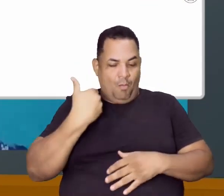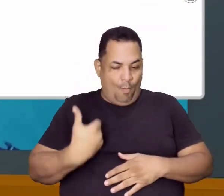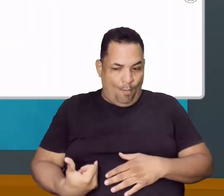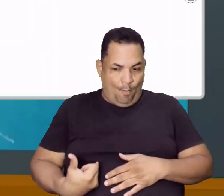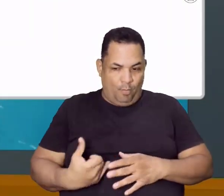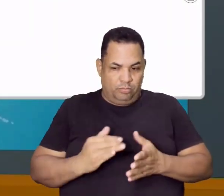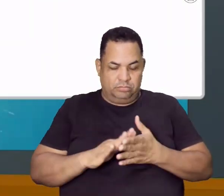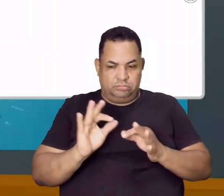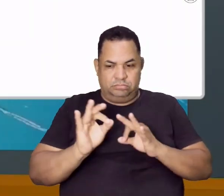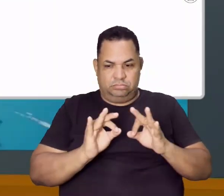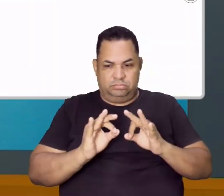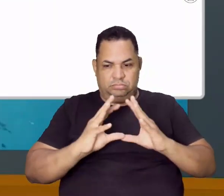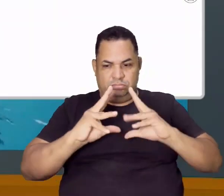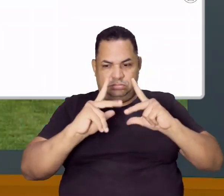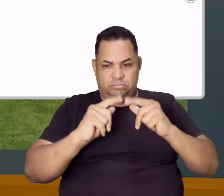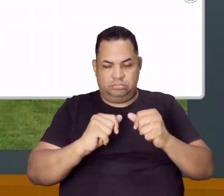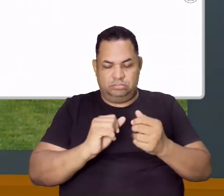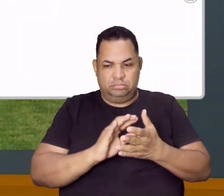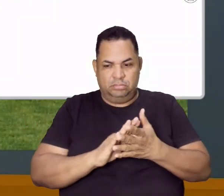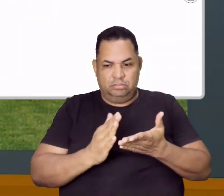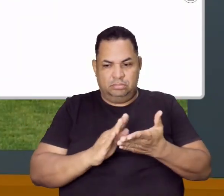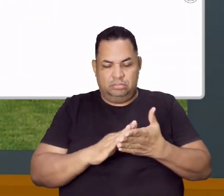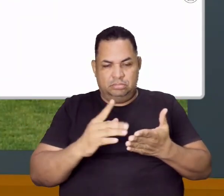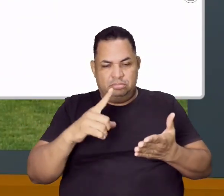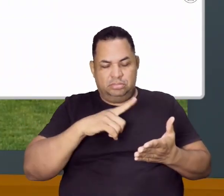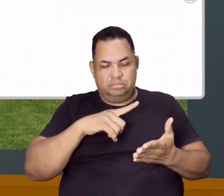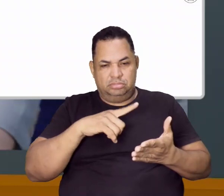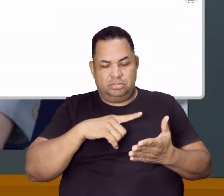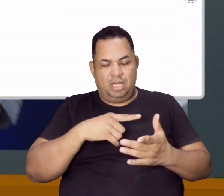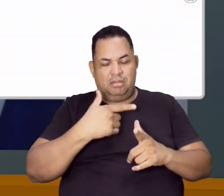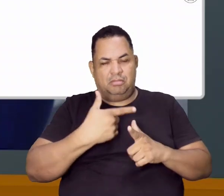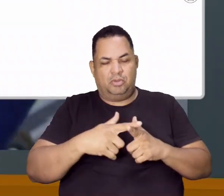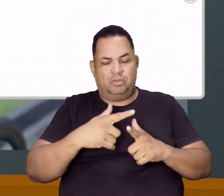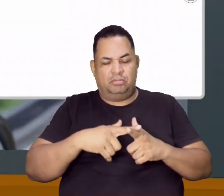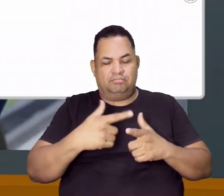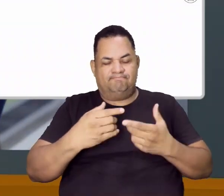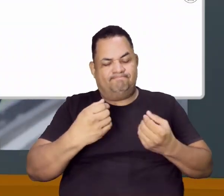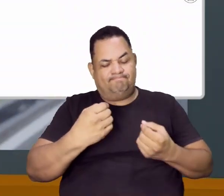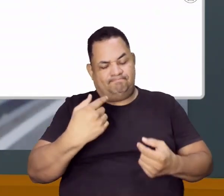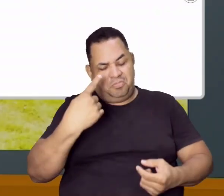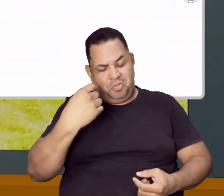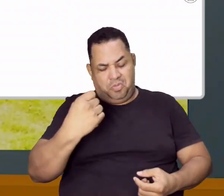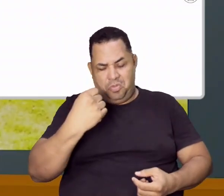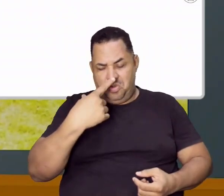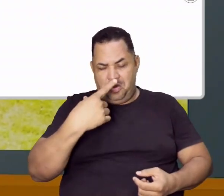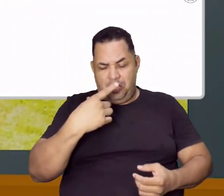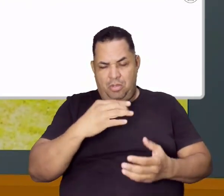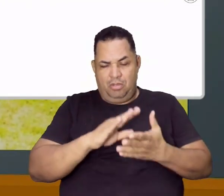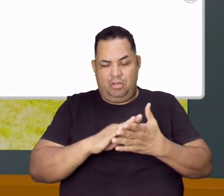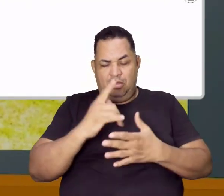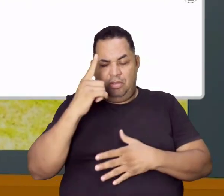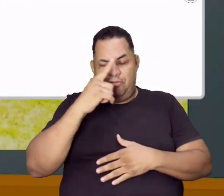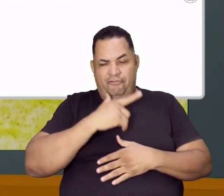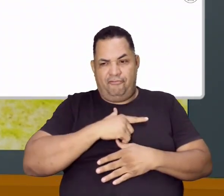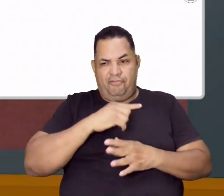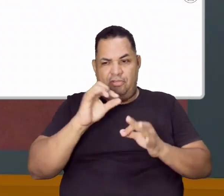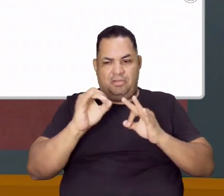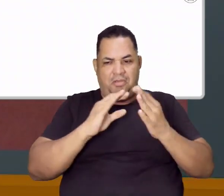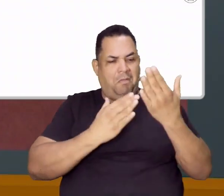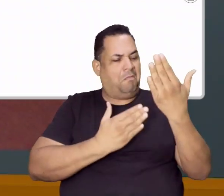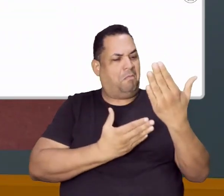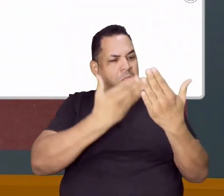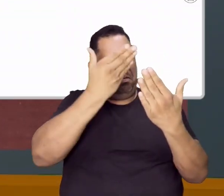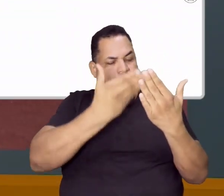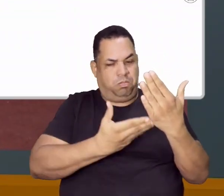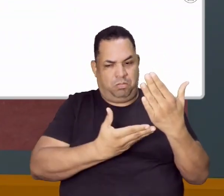ainda tô com pouca definição muscular. E isso me causa estranheza, né? Eu olho e vejo assim, não, esse cara tá feio na frente do espelho.